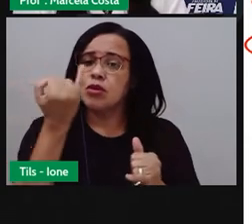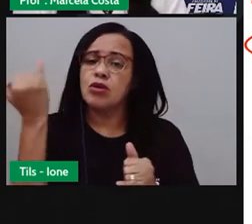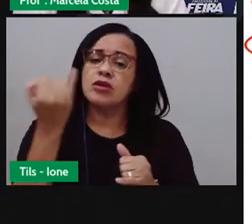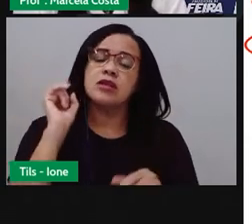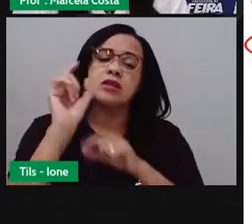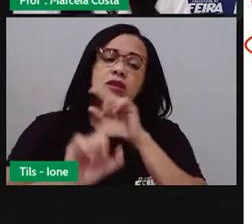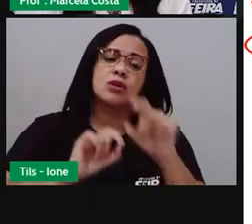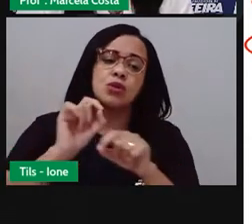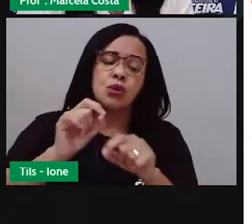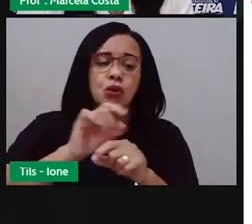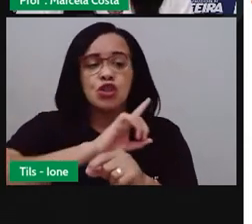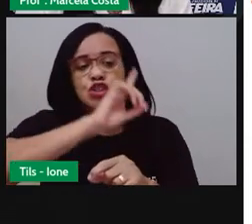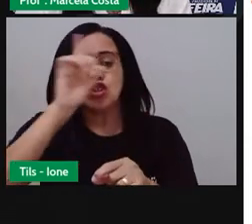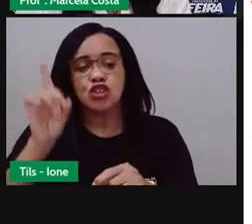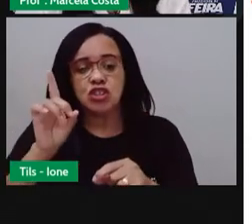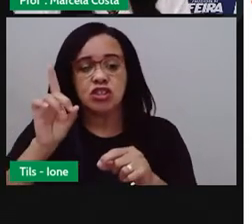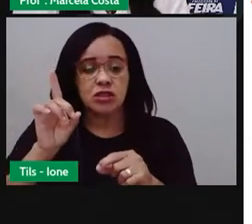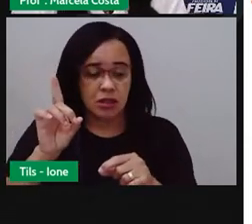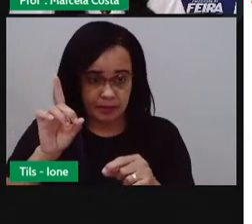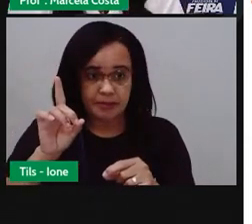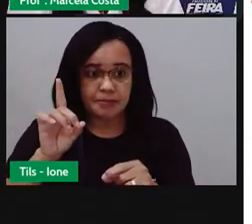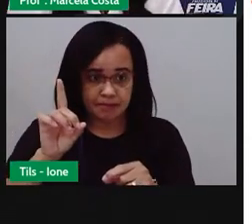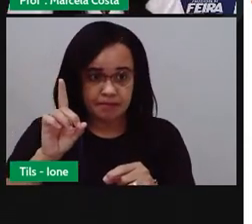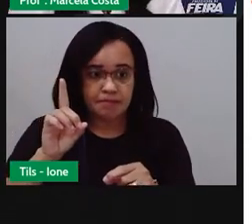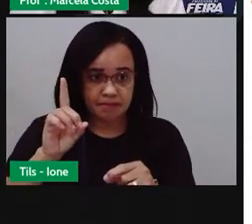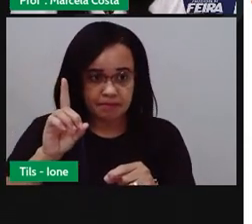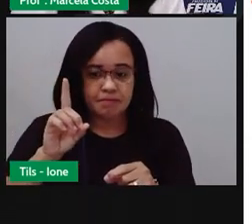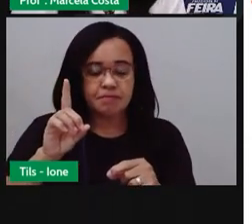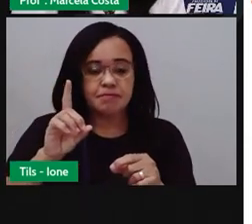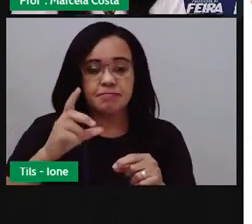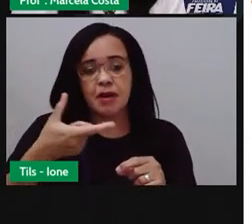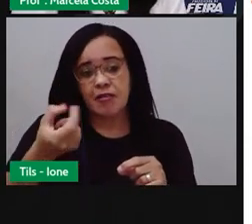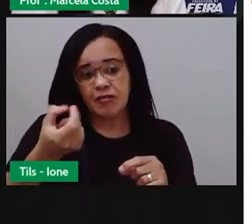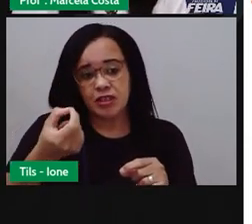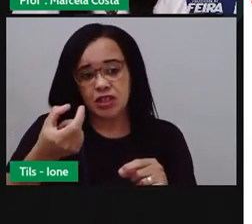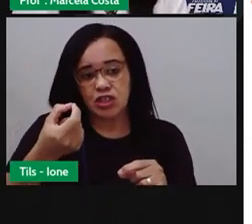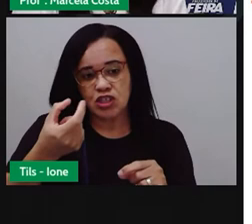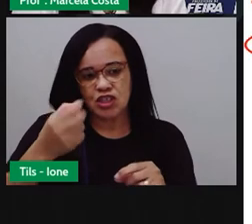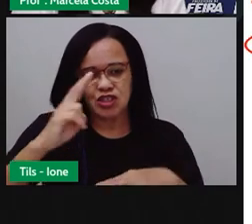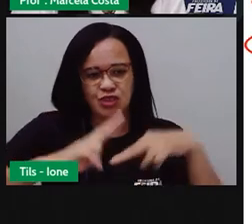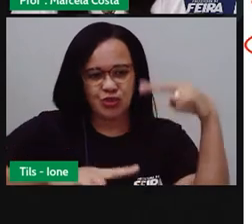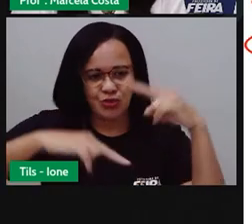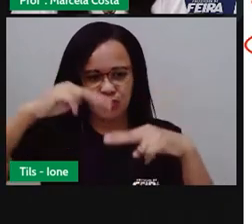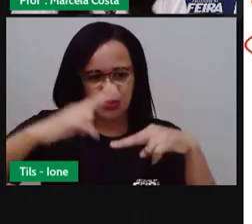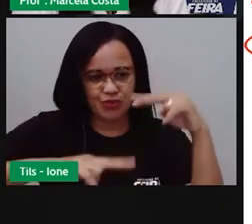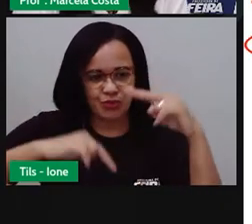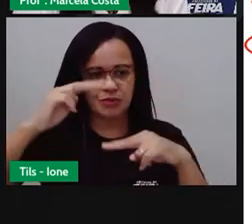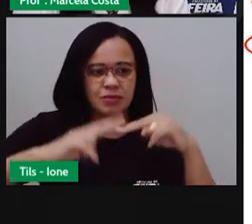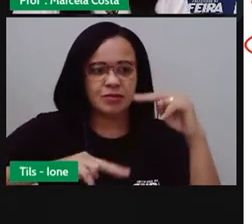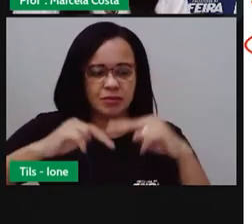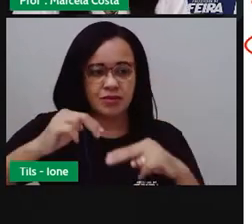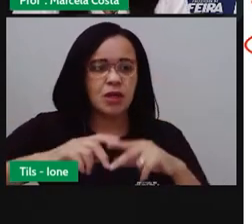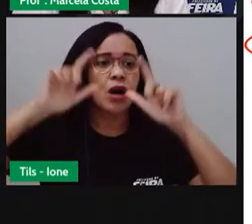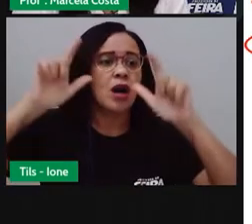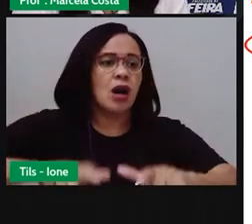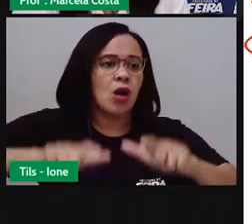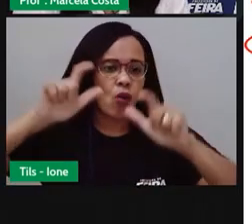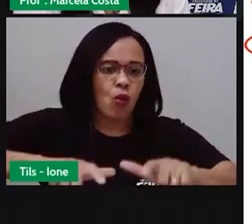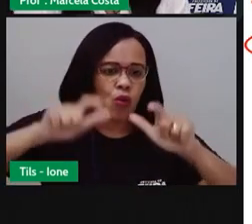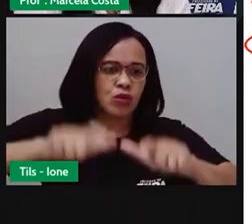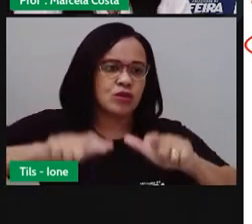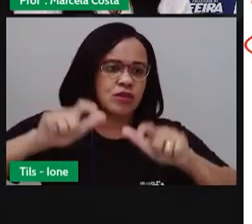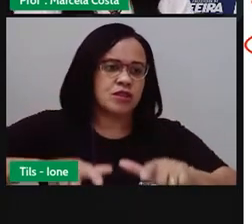o dia, né, que a gente vê aqui, 20 de junho. O dia, o local,